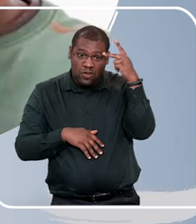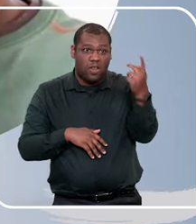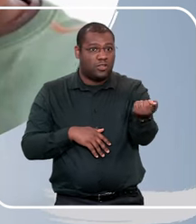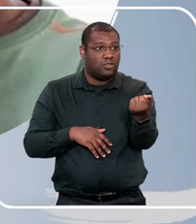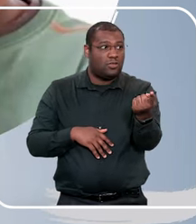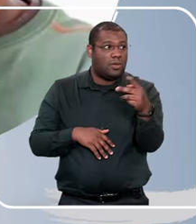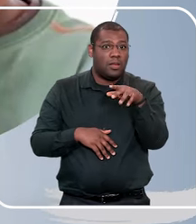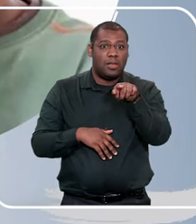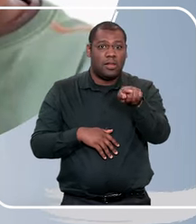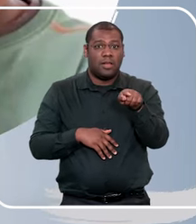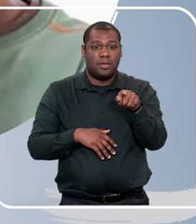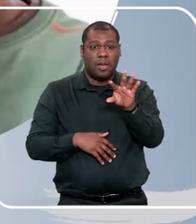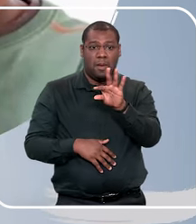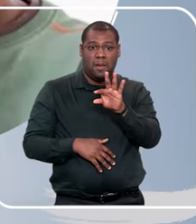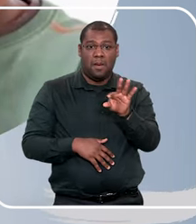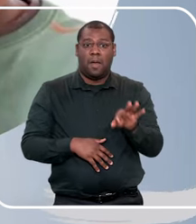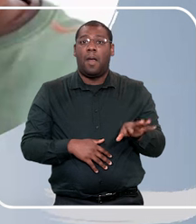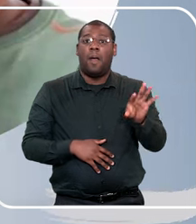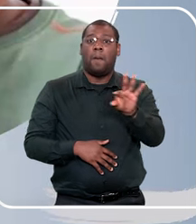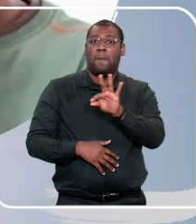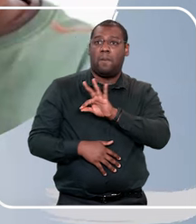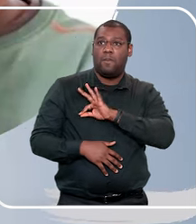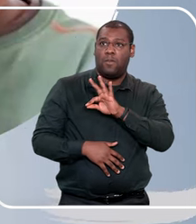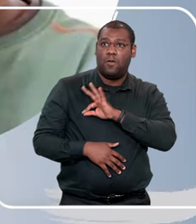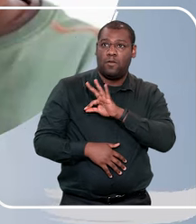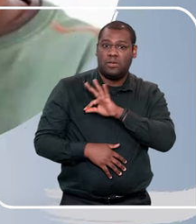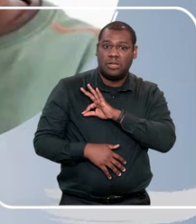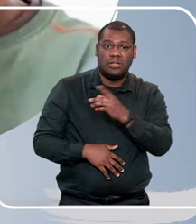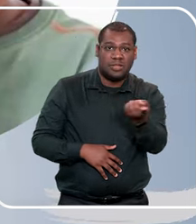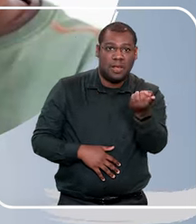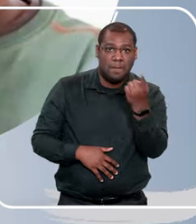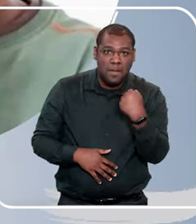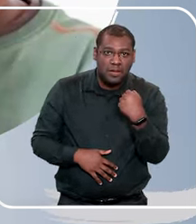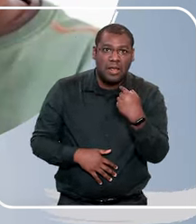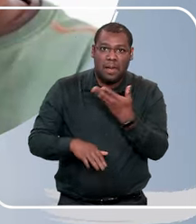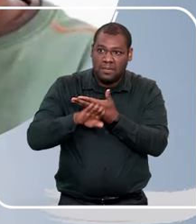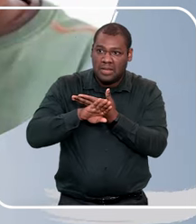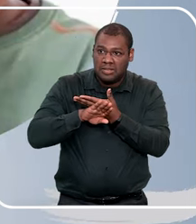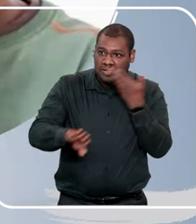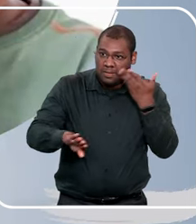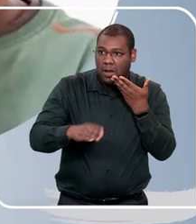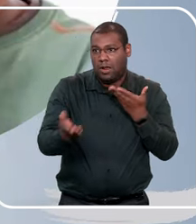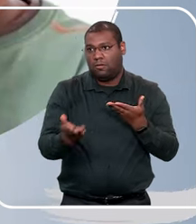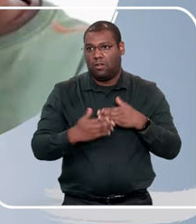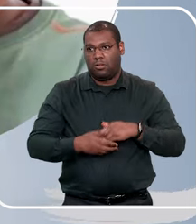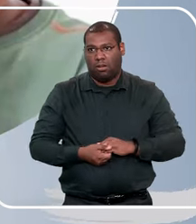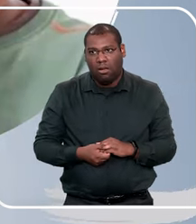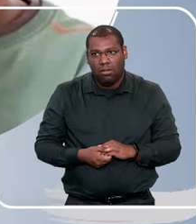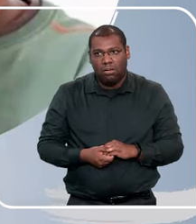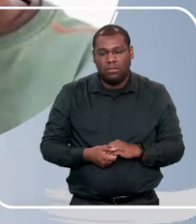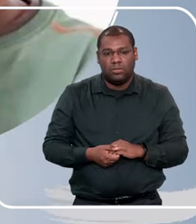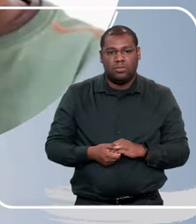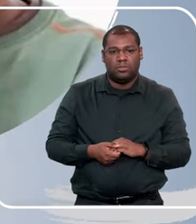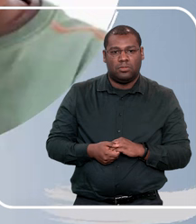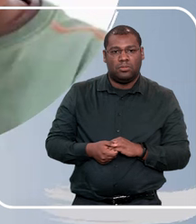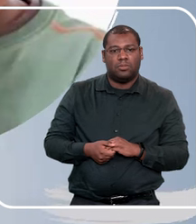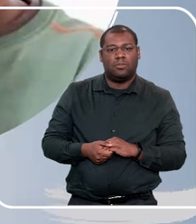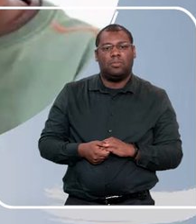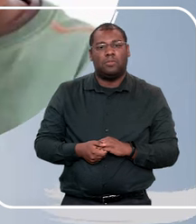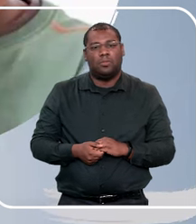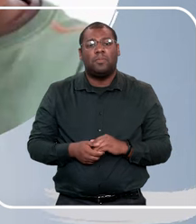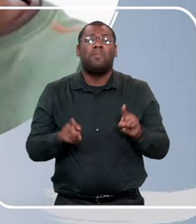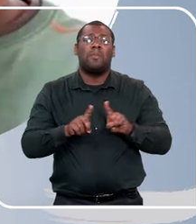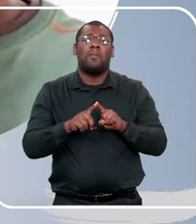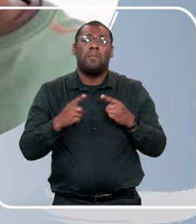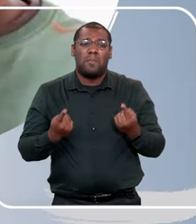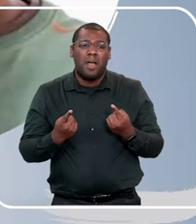filhos pelo abuso, que nem foi ela que cometeu, mas no fundo, ela, eu vou dizer que ela